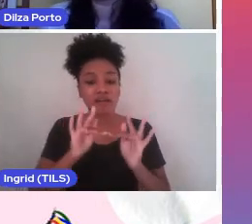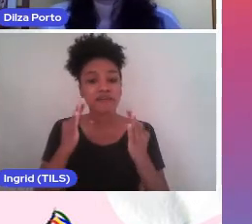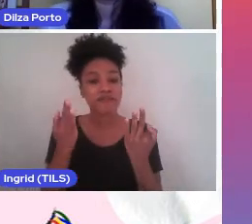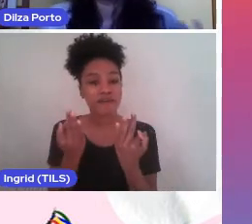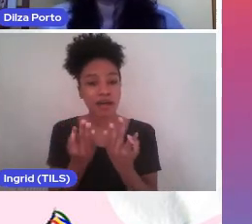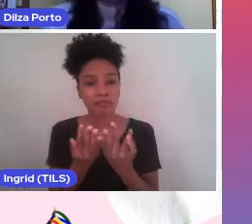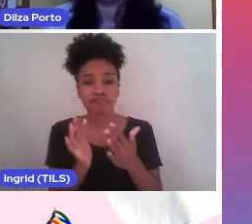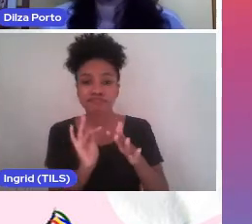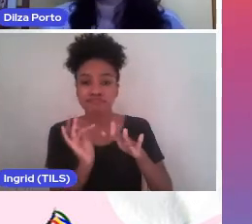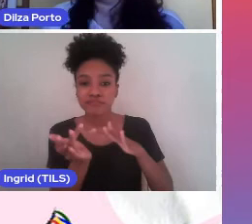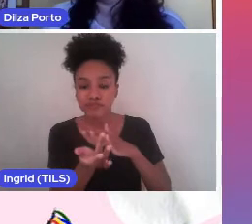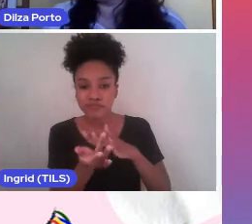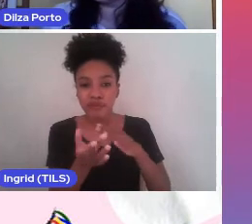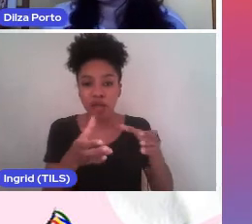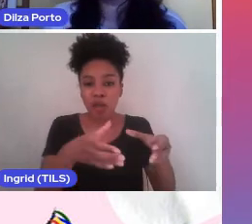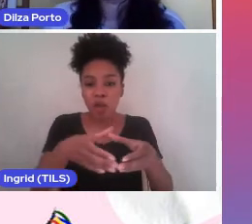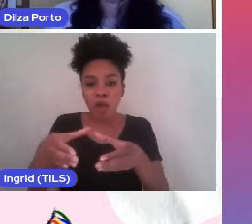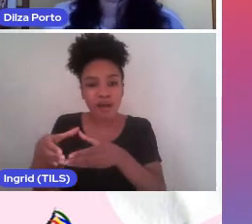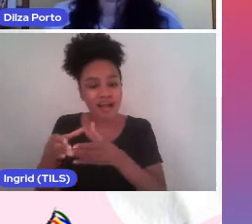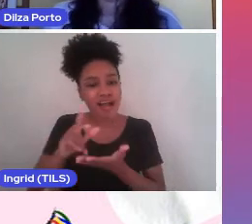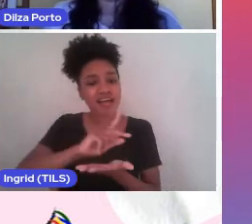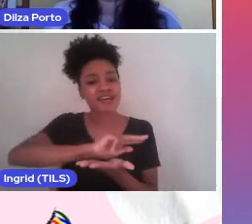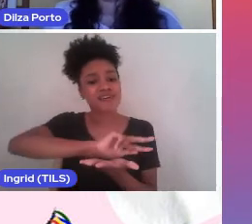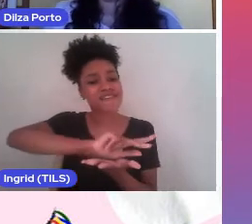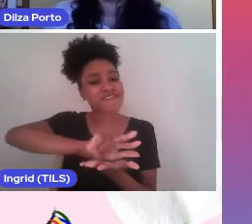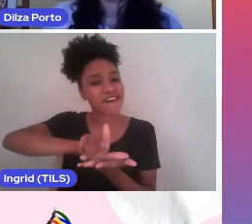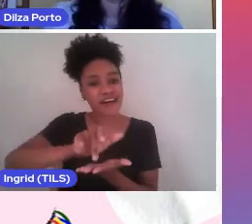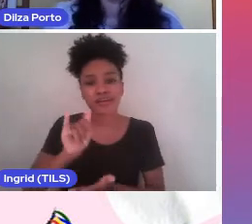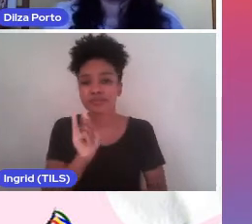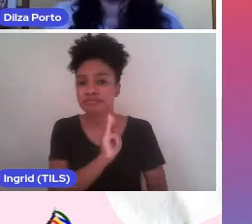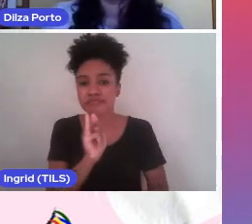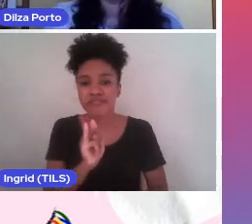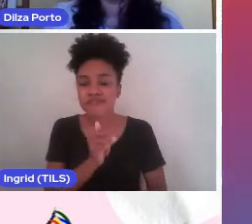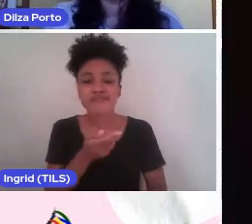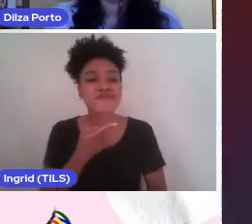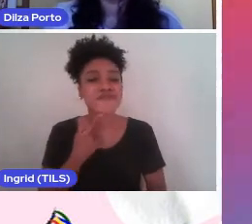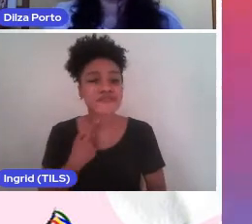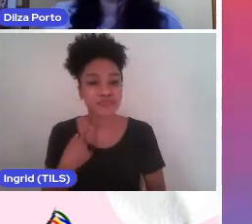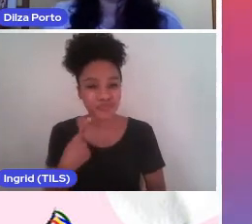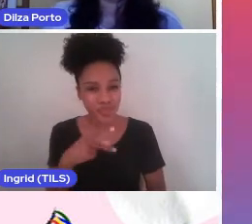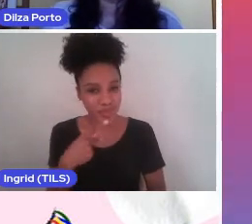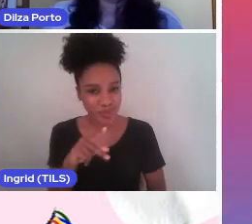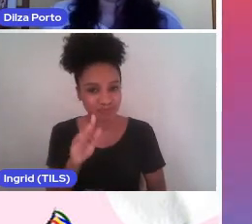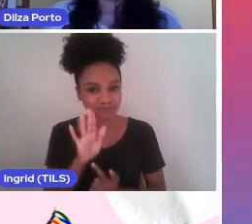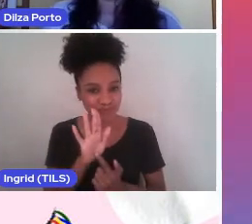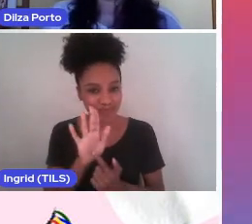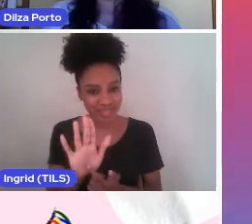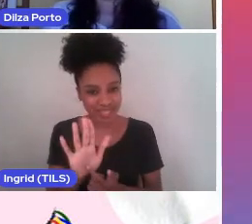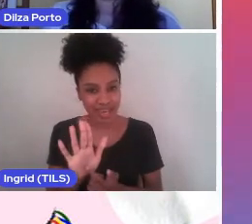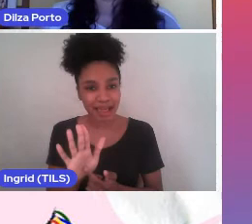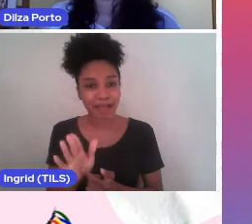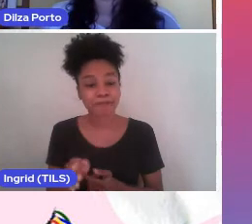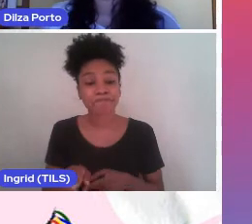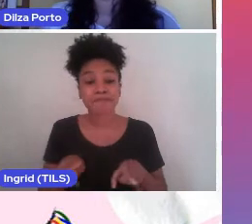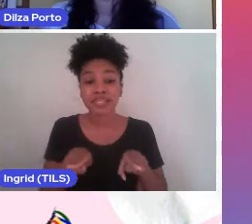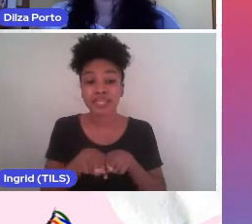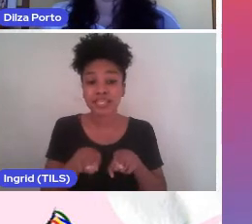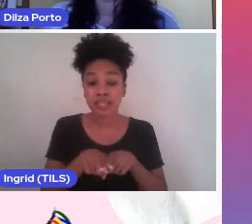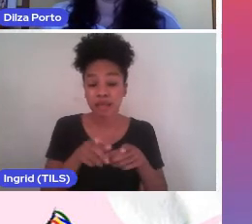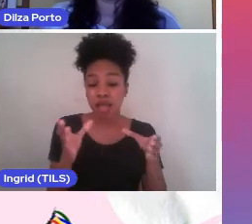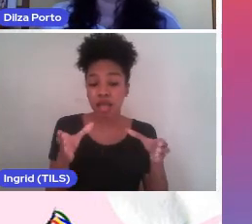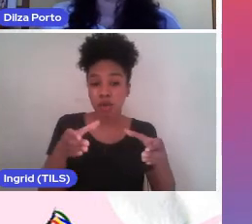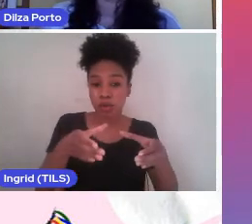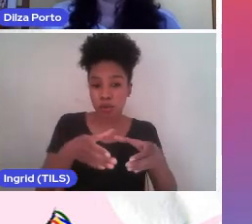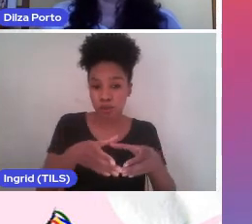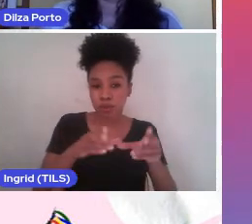comunitárias e outras instituições que vocês queiram destacar. Trazemos também, para pensar os